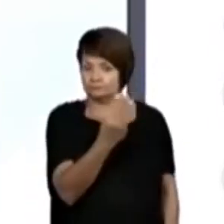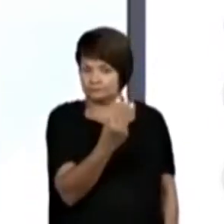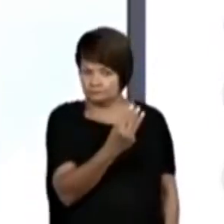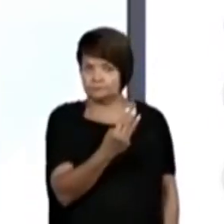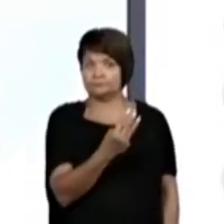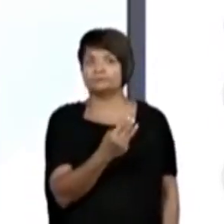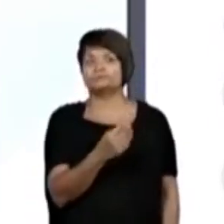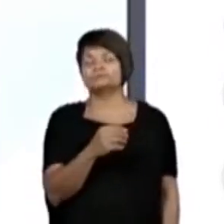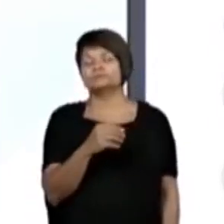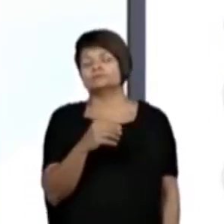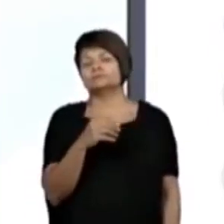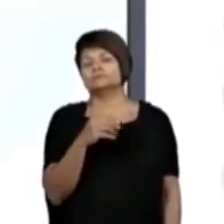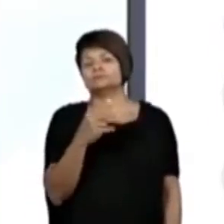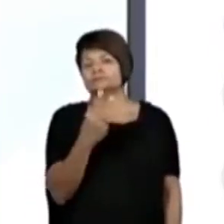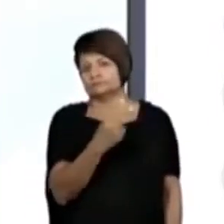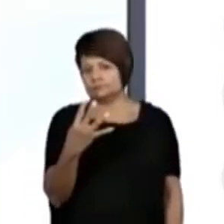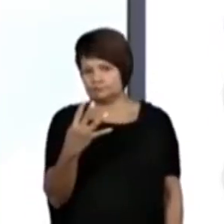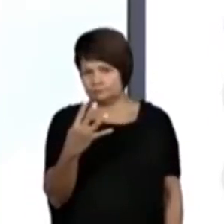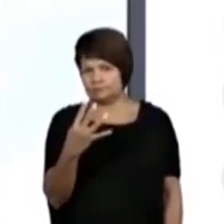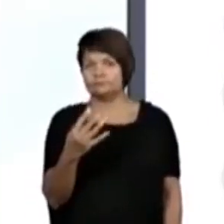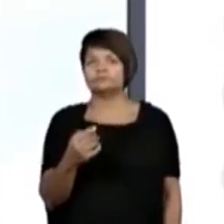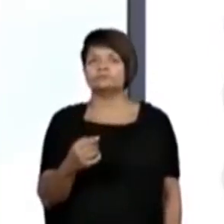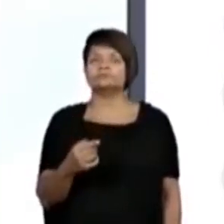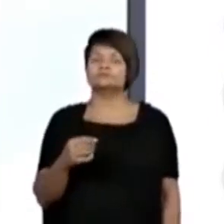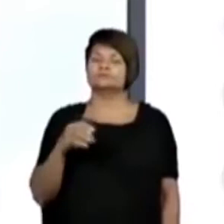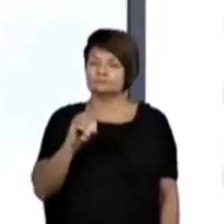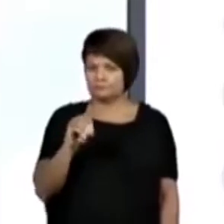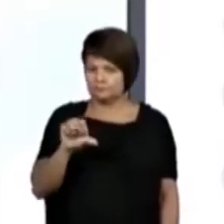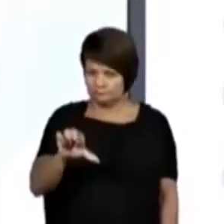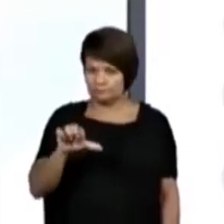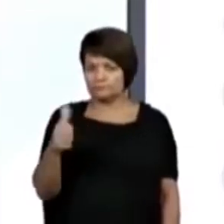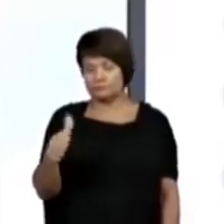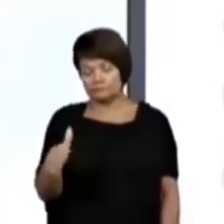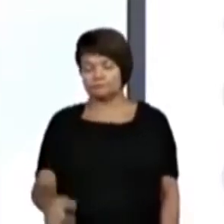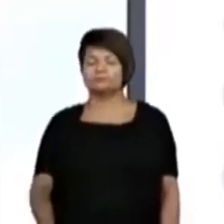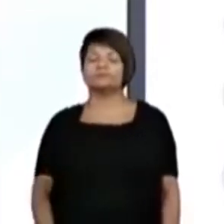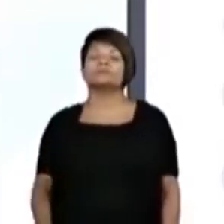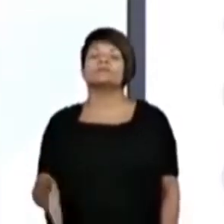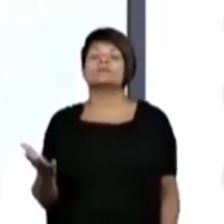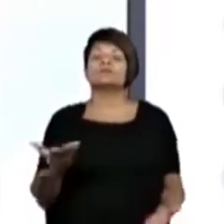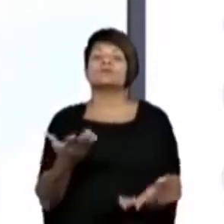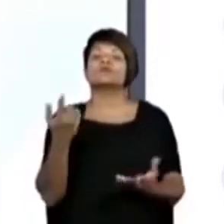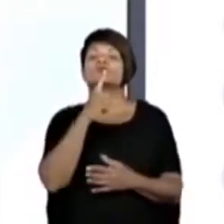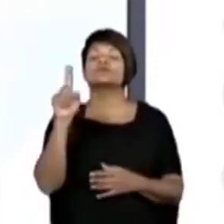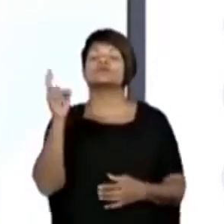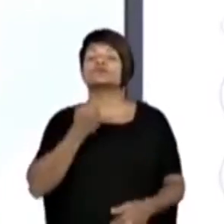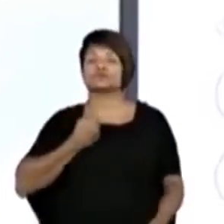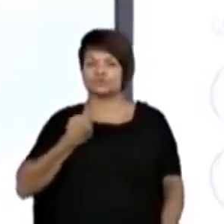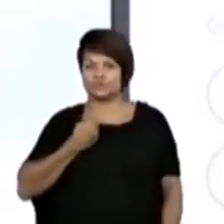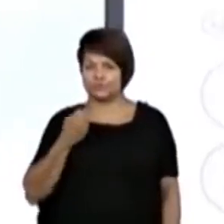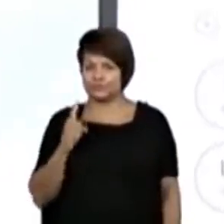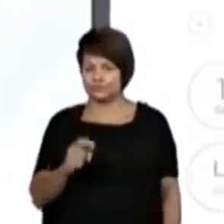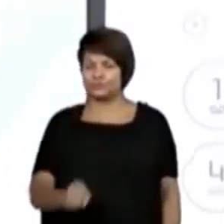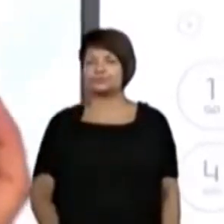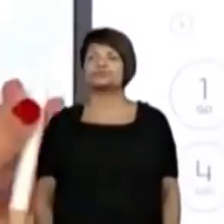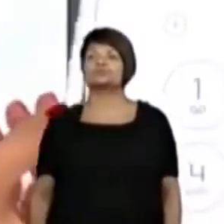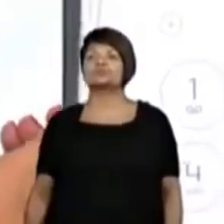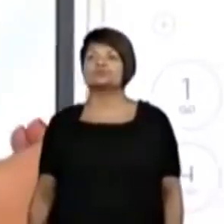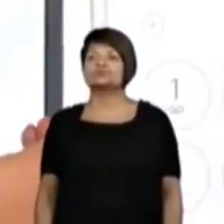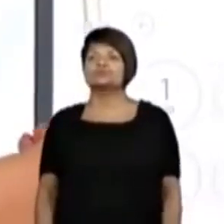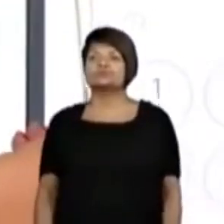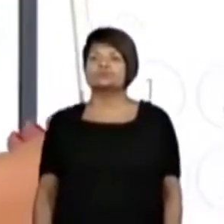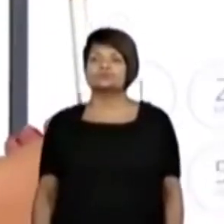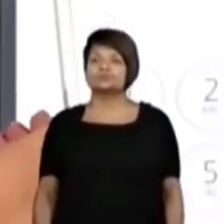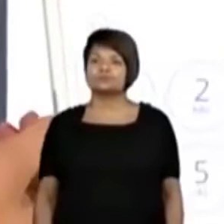0, 9, 11. Legal. Parabéns. Olha só, agora vamos ler o último número aí, tá bom? Vai lá, professora